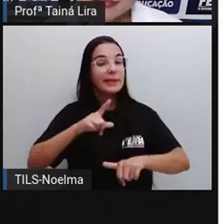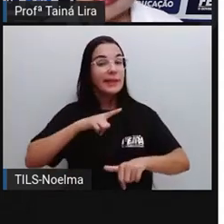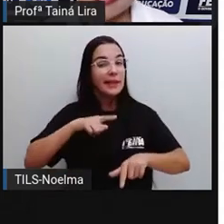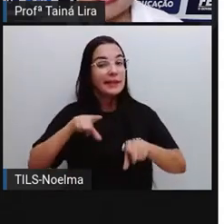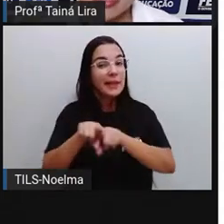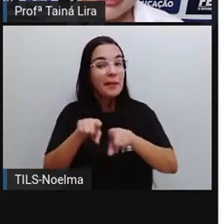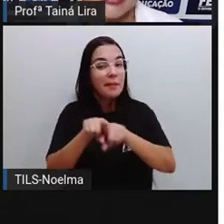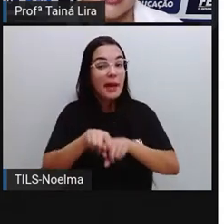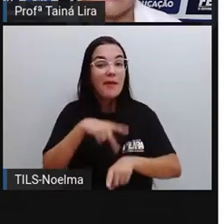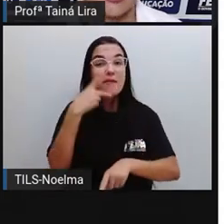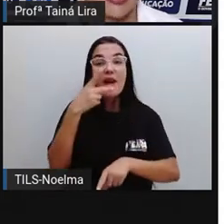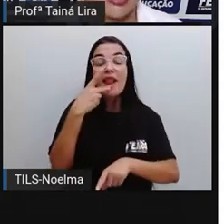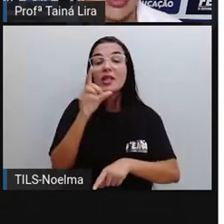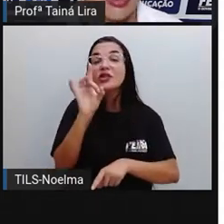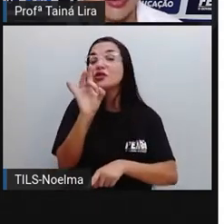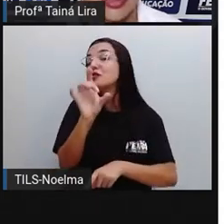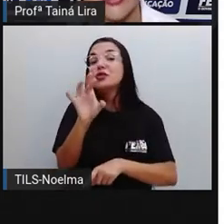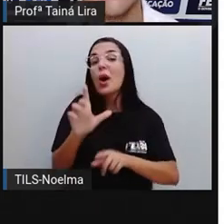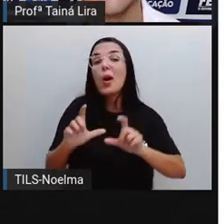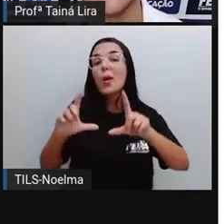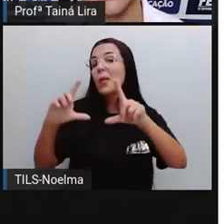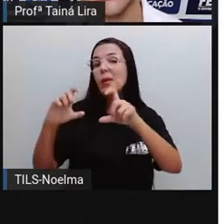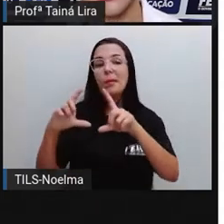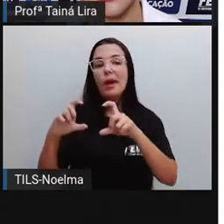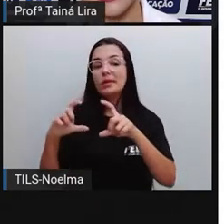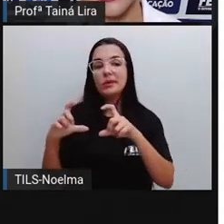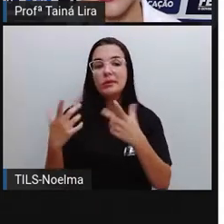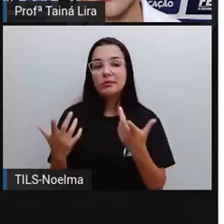que é proibido estacionar